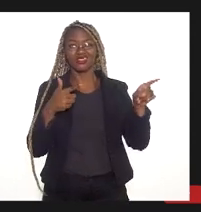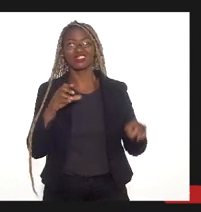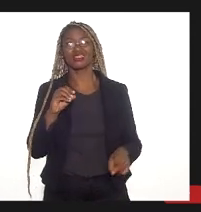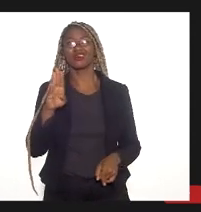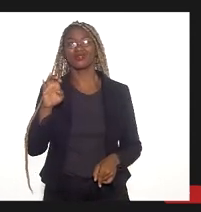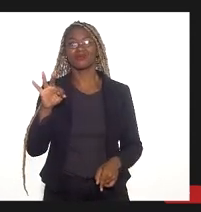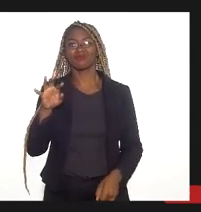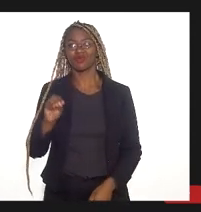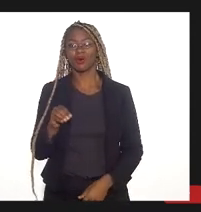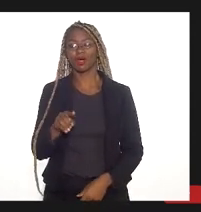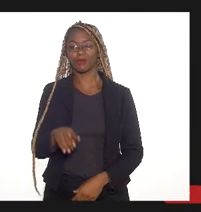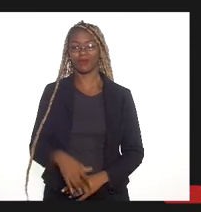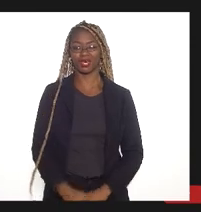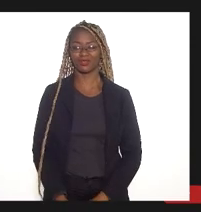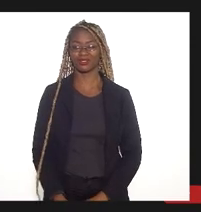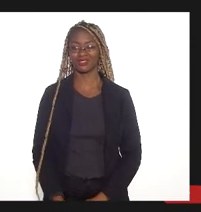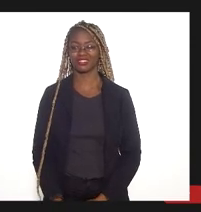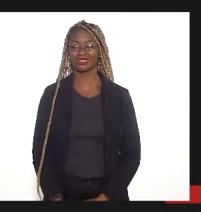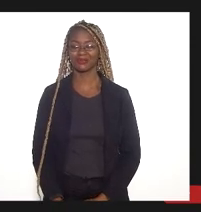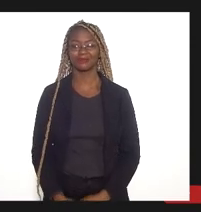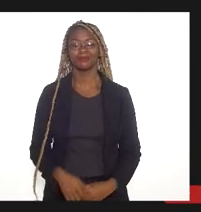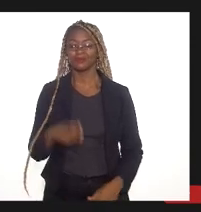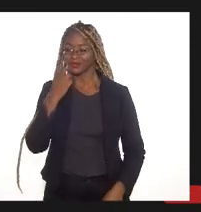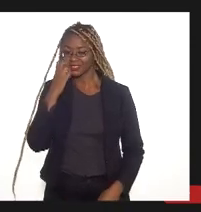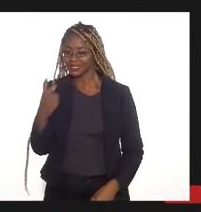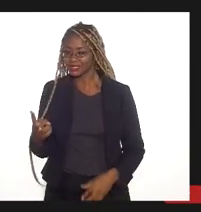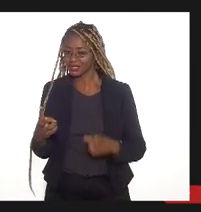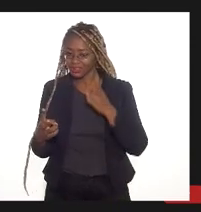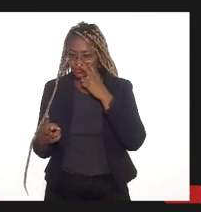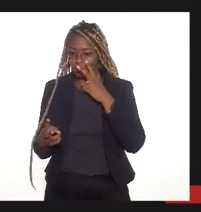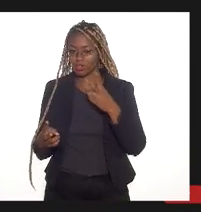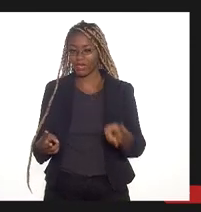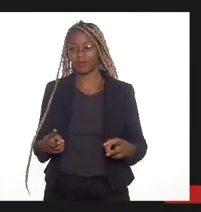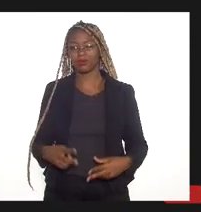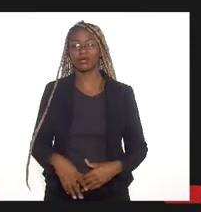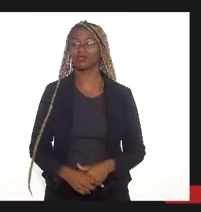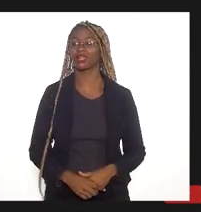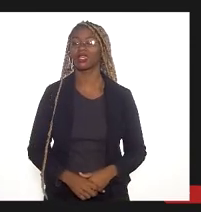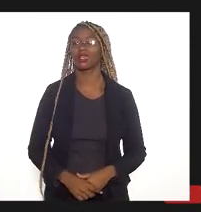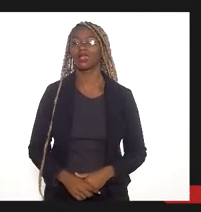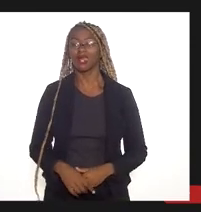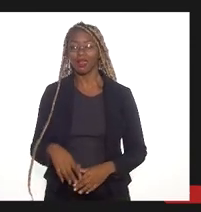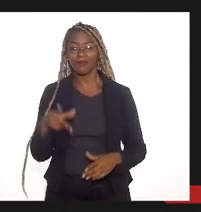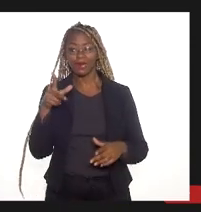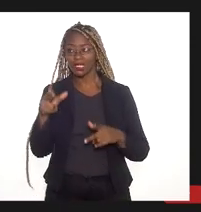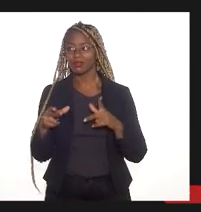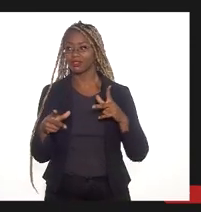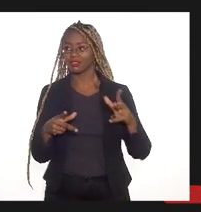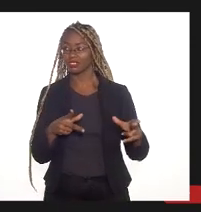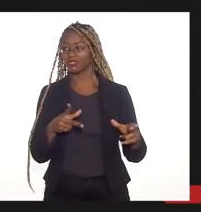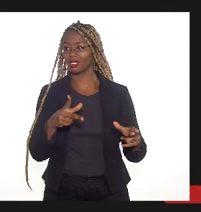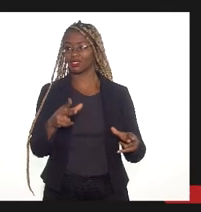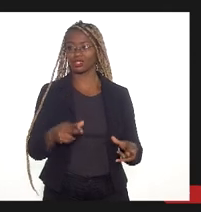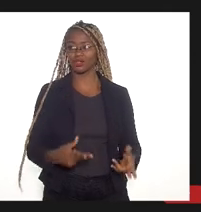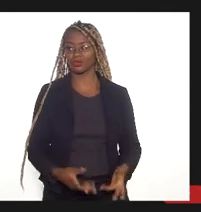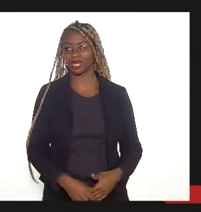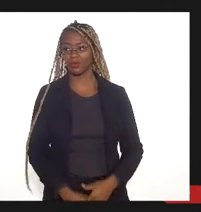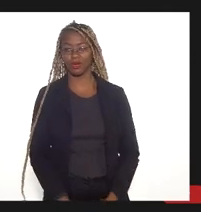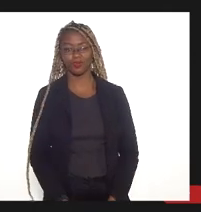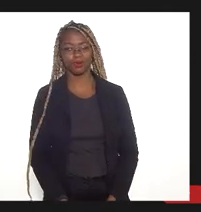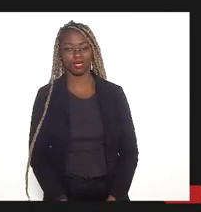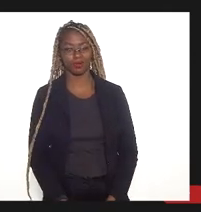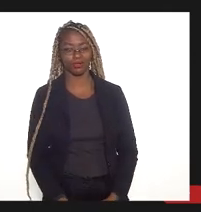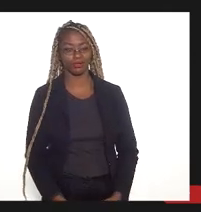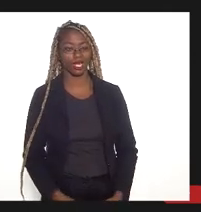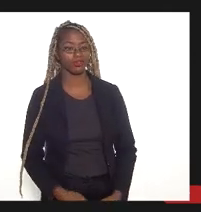olhem a imagem de novo, por favor, e vejam que recorte absurdo que dividiu a APA em dois pedaços. Podemos ir